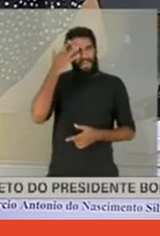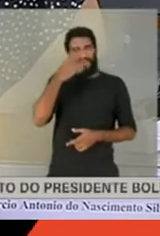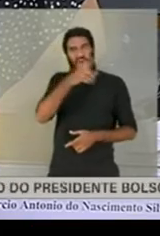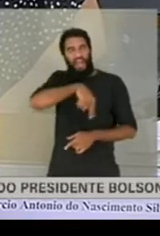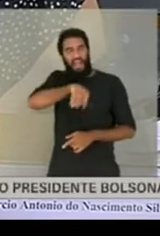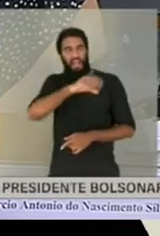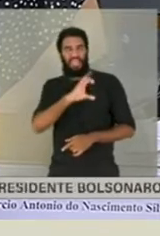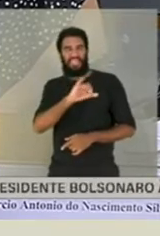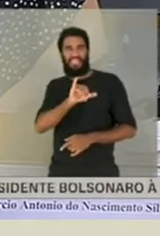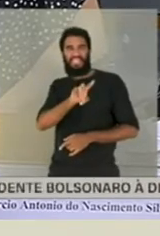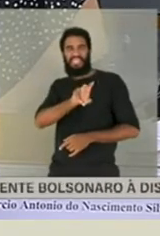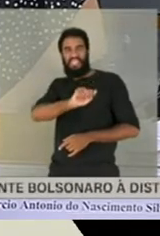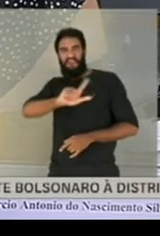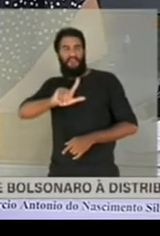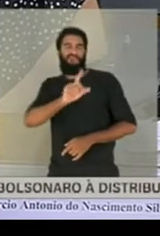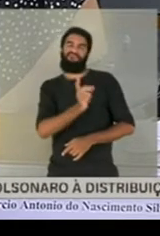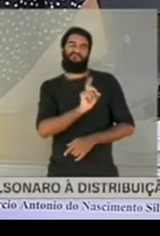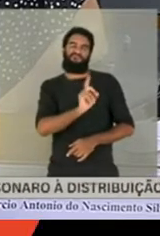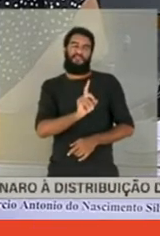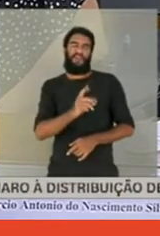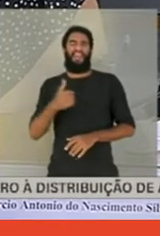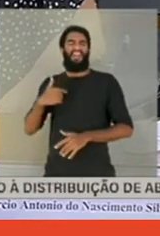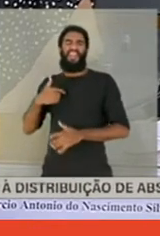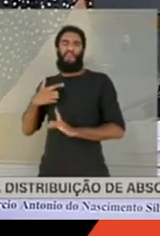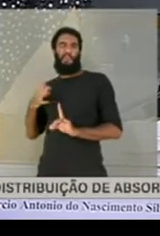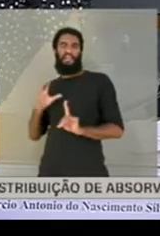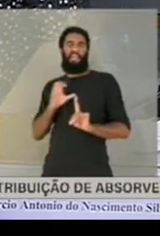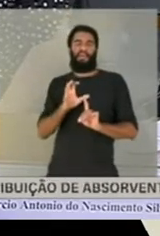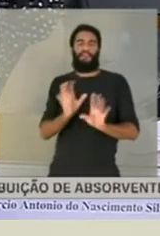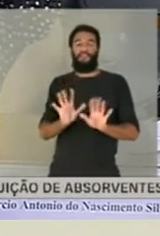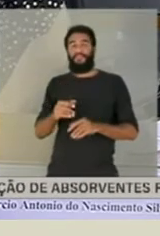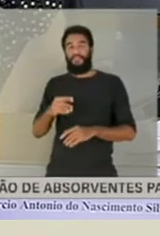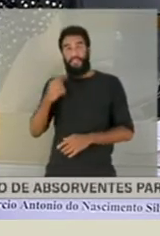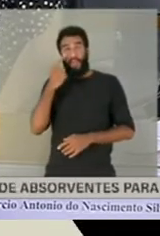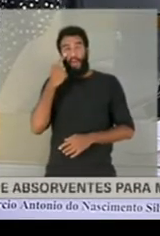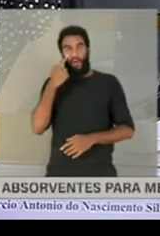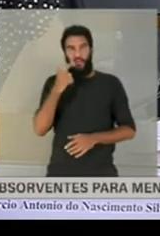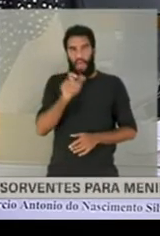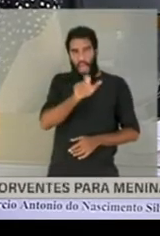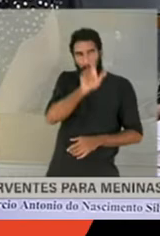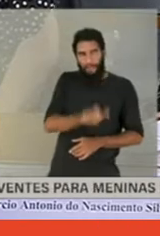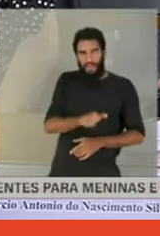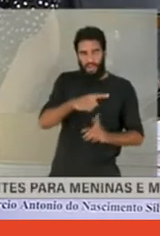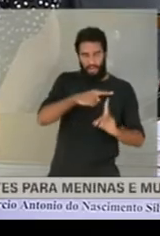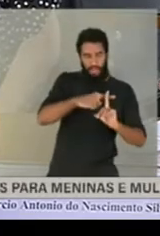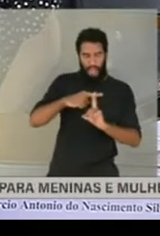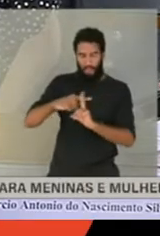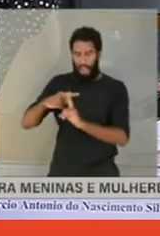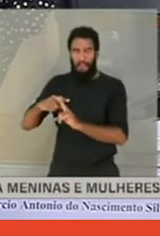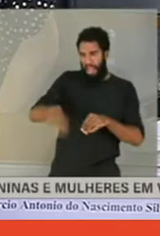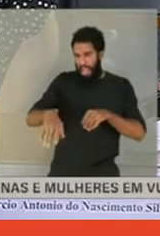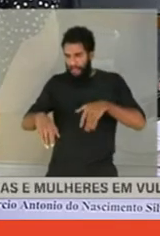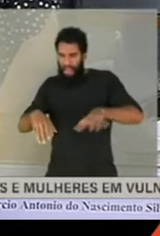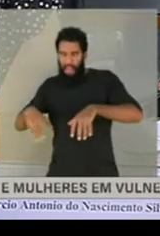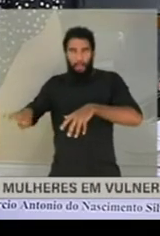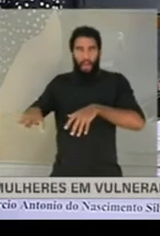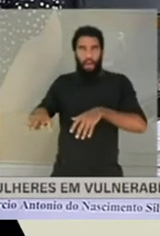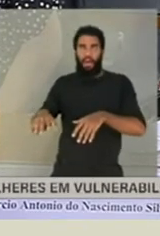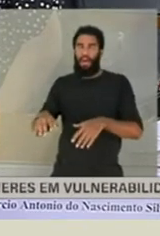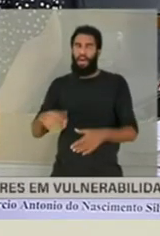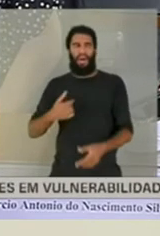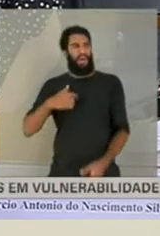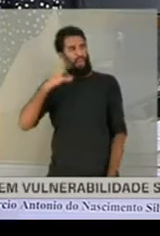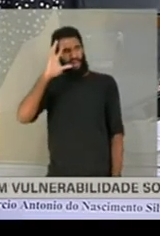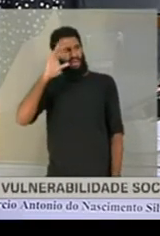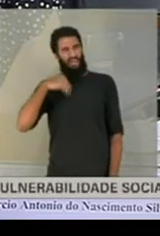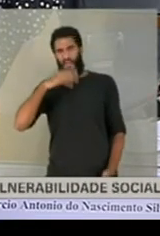não faço mal a ninguém. Quando eu vi aquela cena, eu fiquei pensando, não estou acreditando que eu estou vendo, não